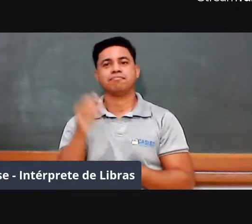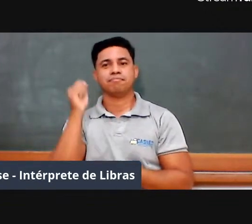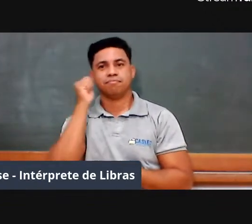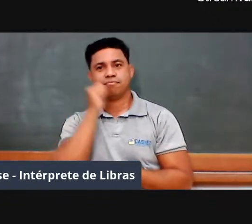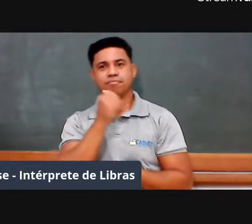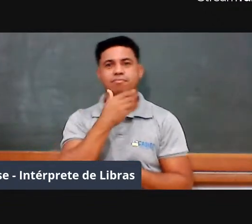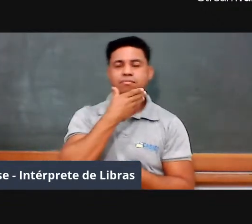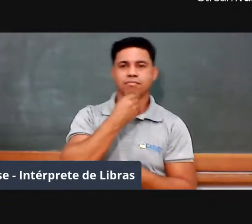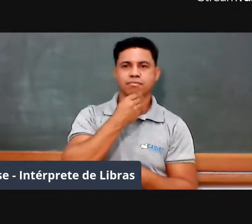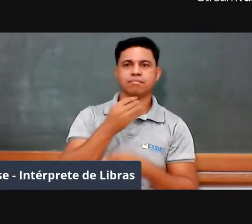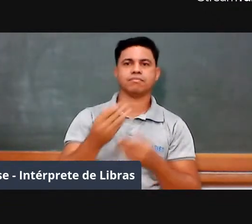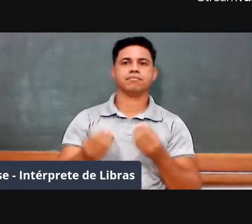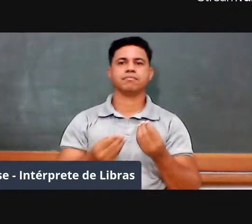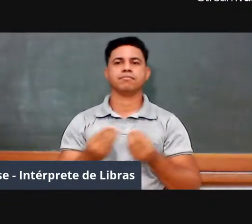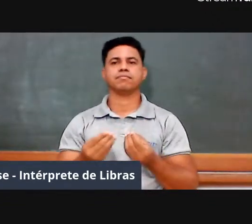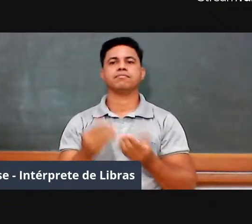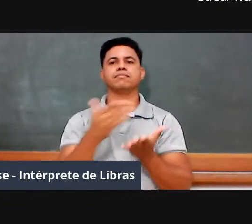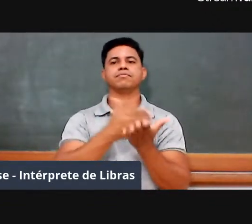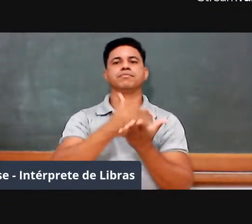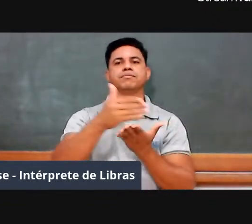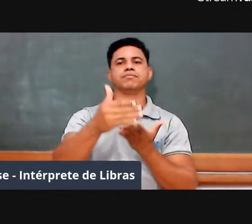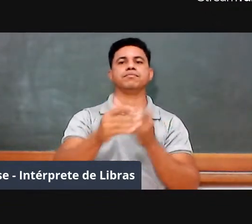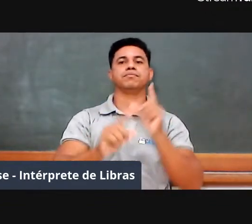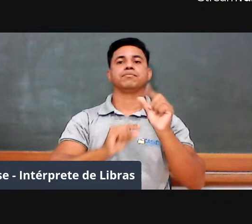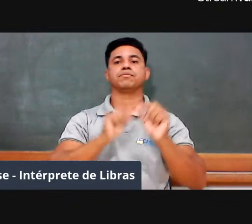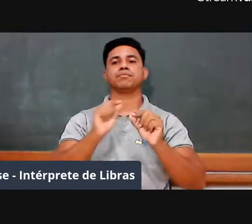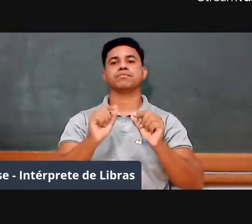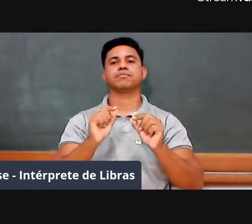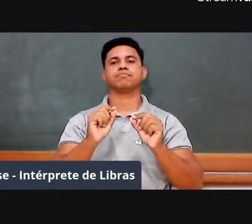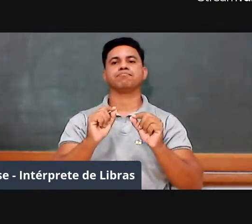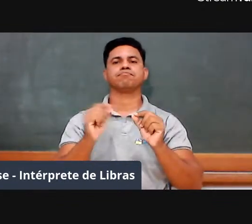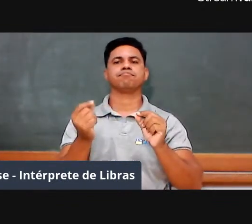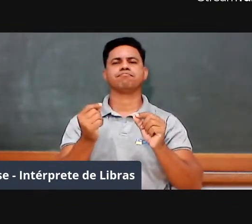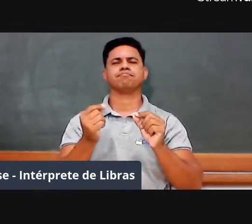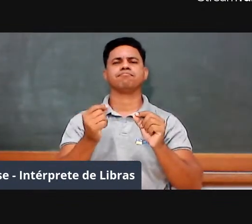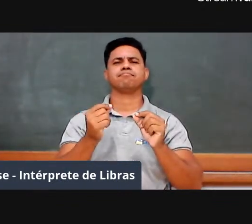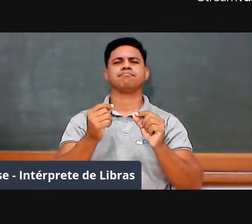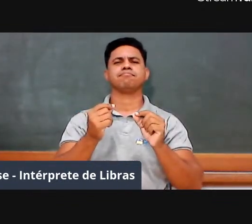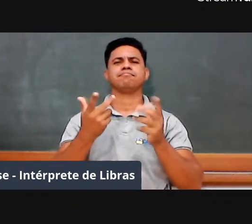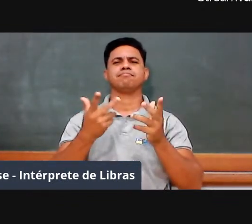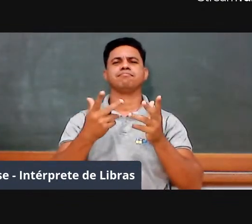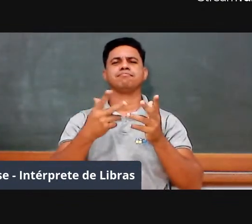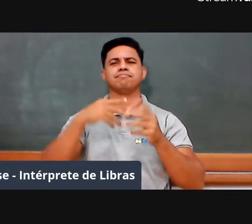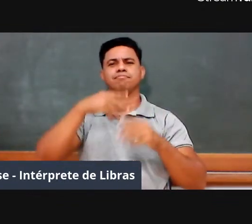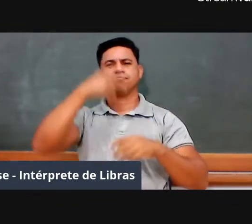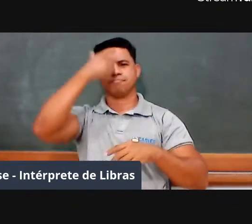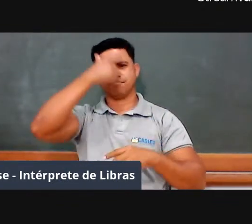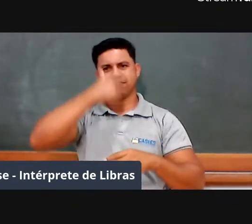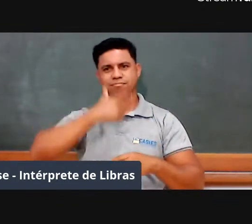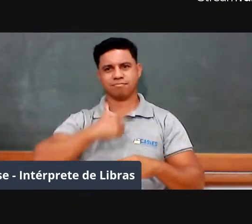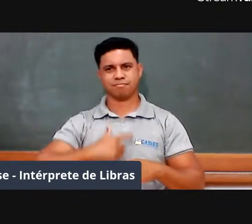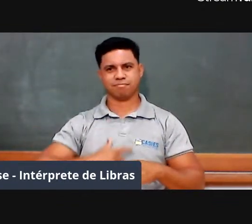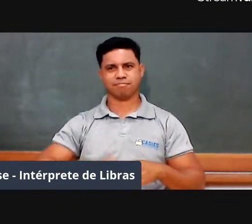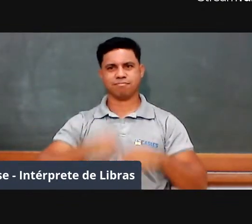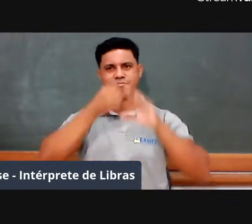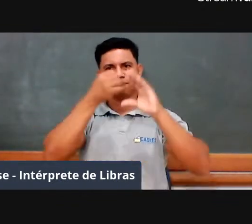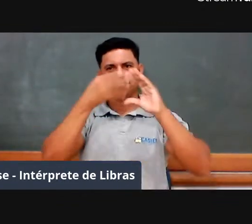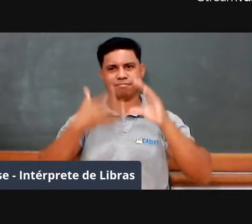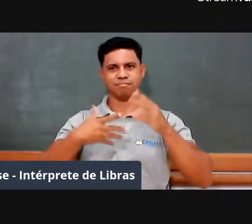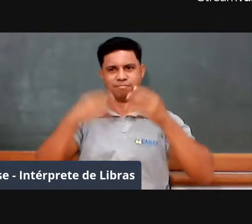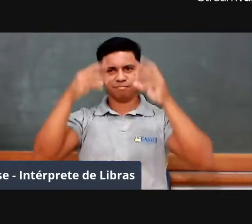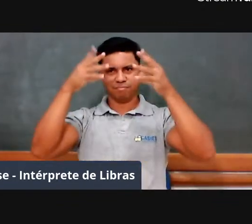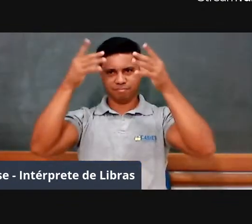Vou iniciar dando minha descrição física para aqueles que não estão podendo ver nesse momento minha imagem.